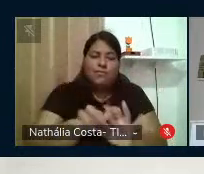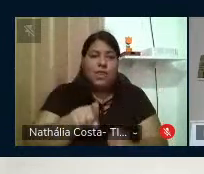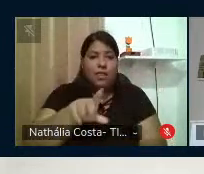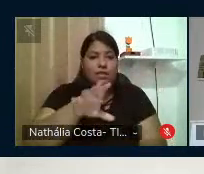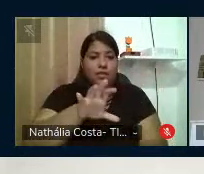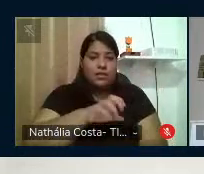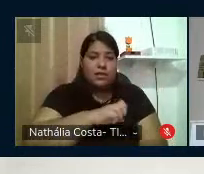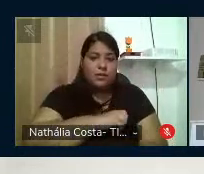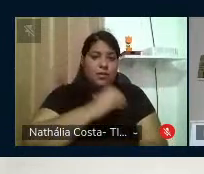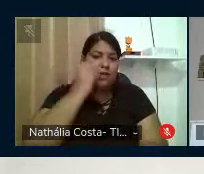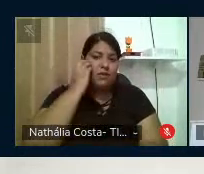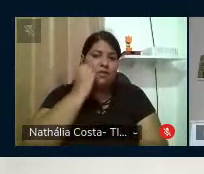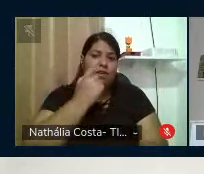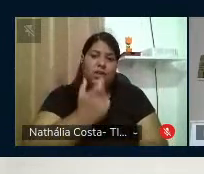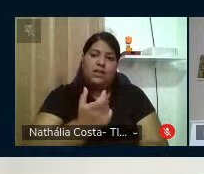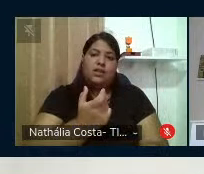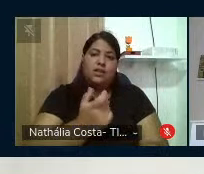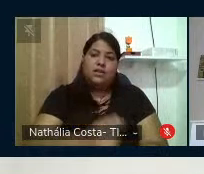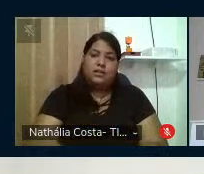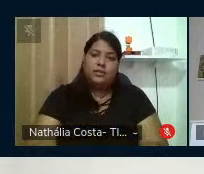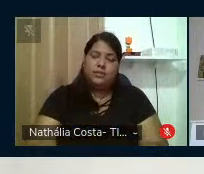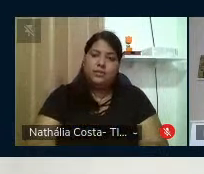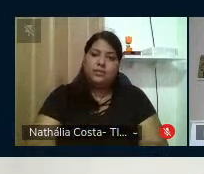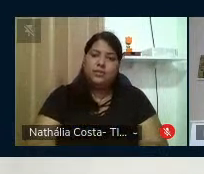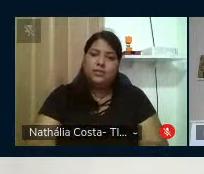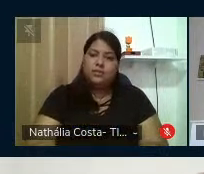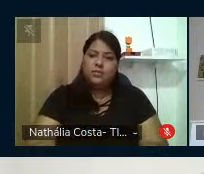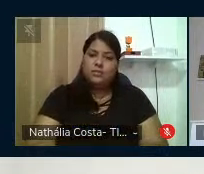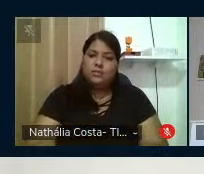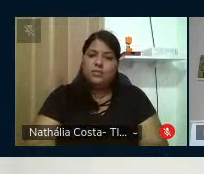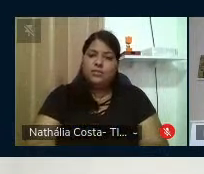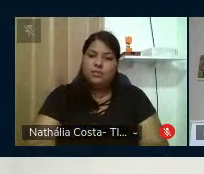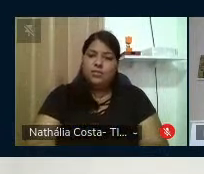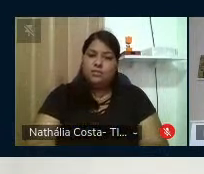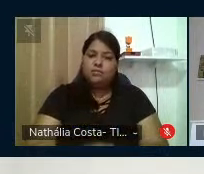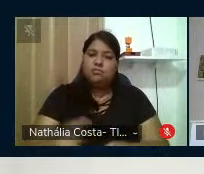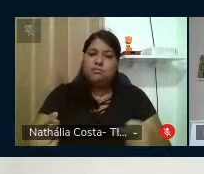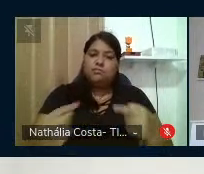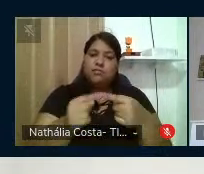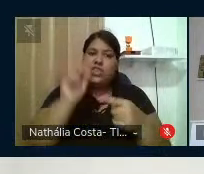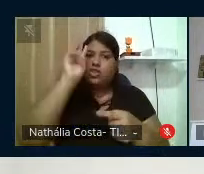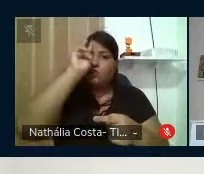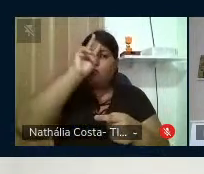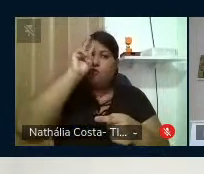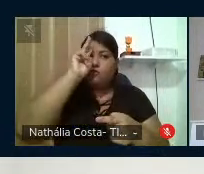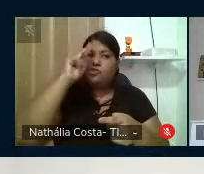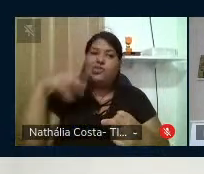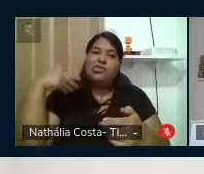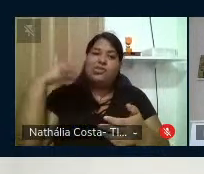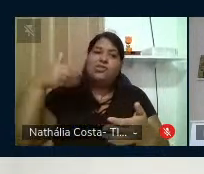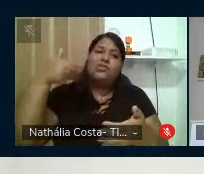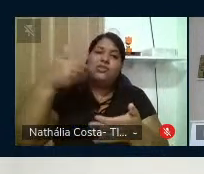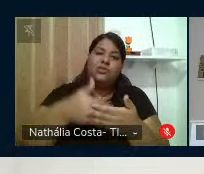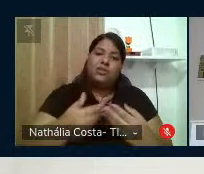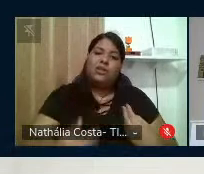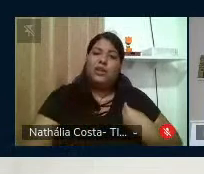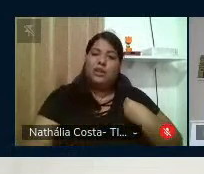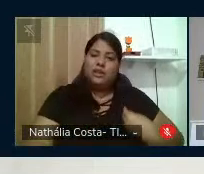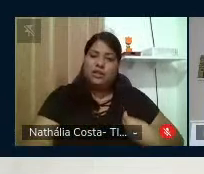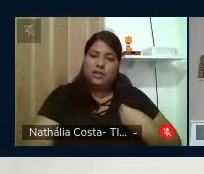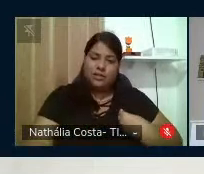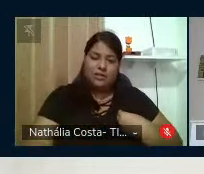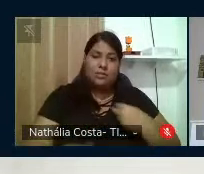deste amor, deste amor freireano, correspondente à sua trajetória existencial.